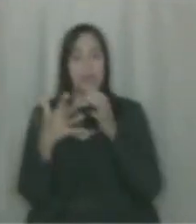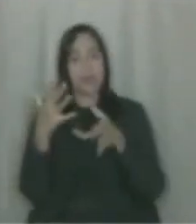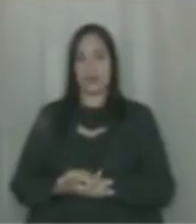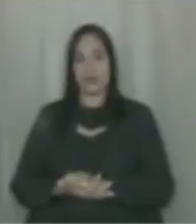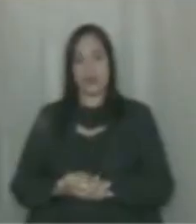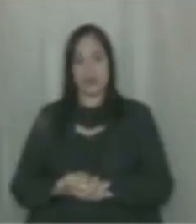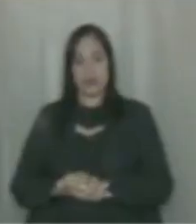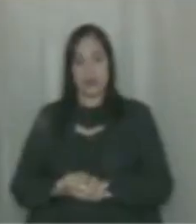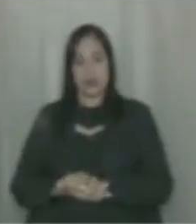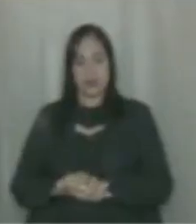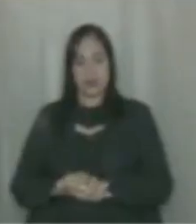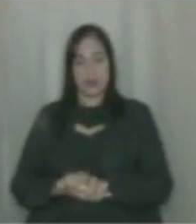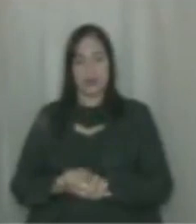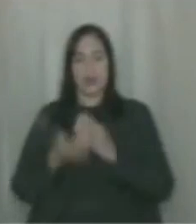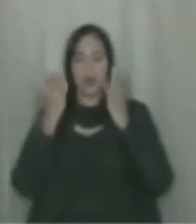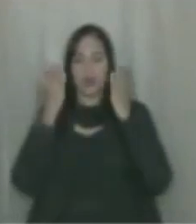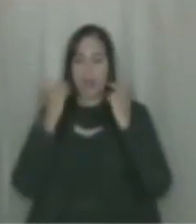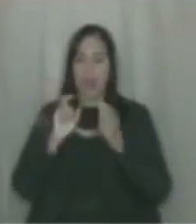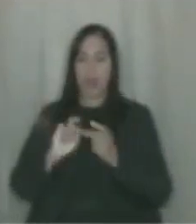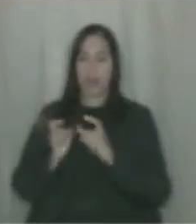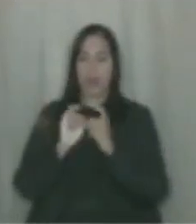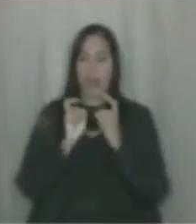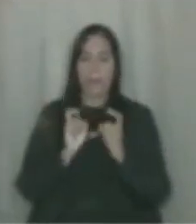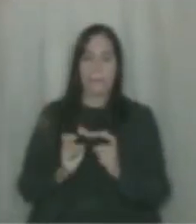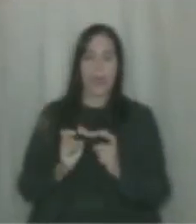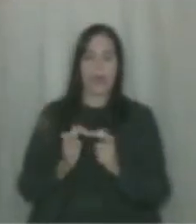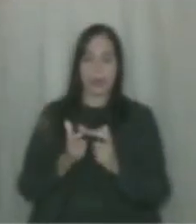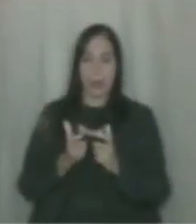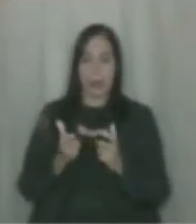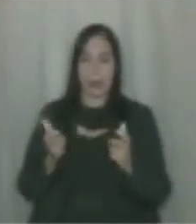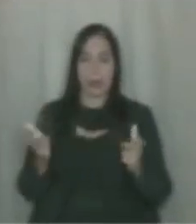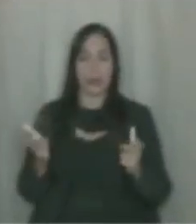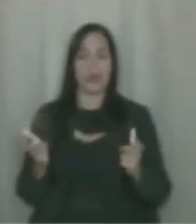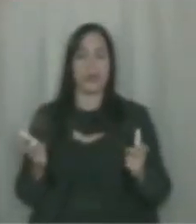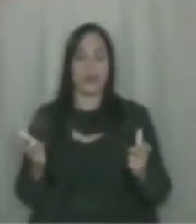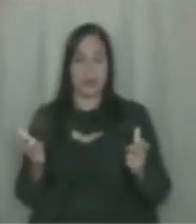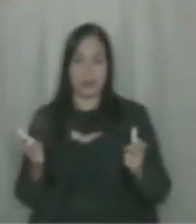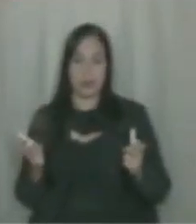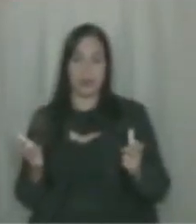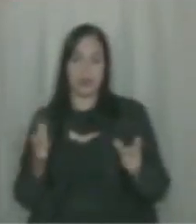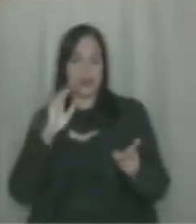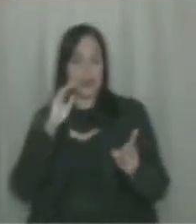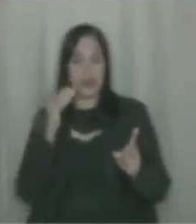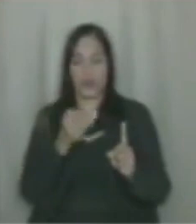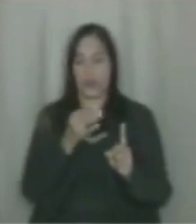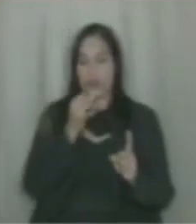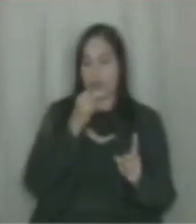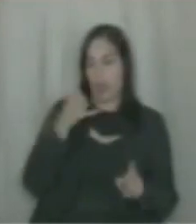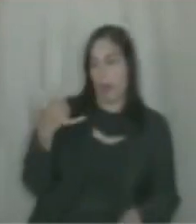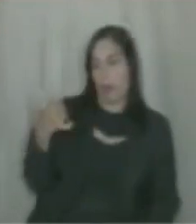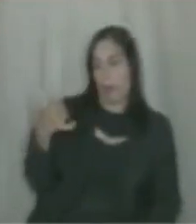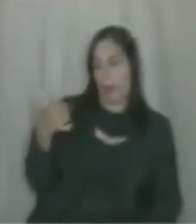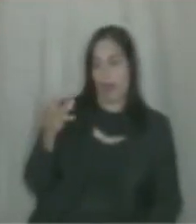do Recife? Eu sei que o debate de armar a guarda municipal é um debate muito amplo e não é só apenas armar a guarda municipal,